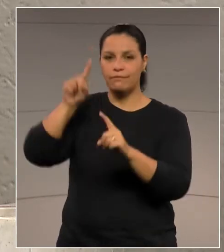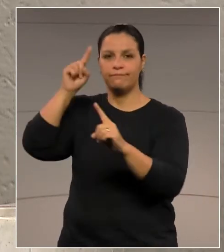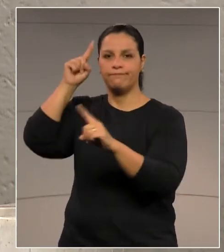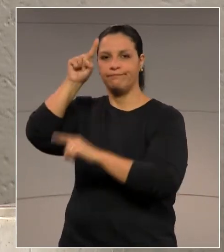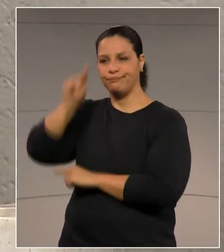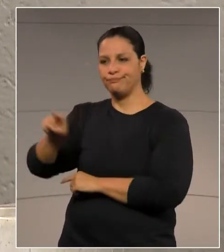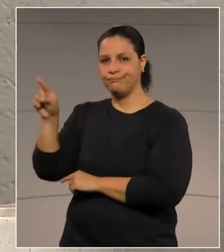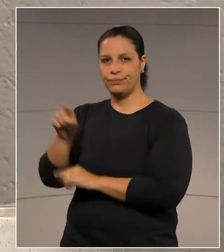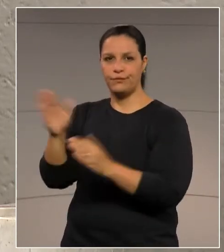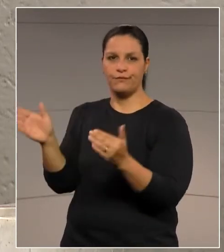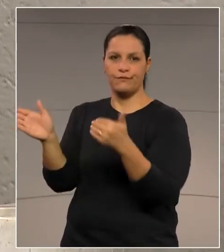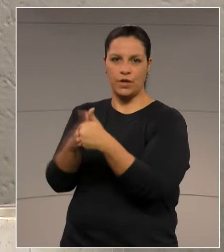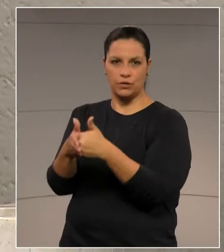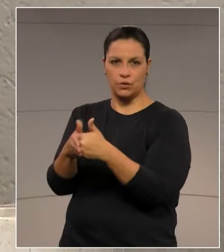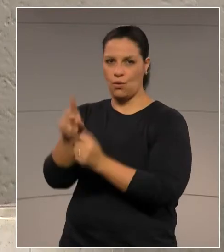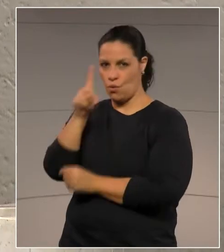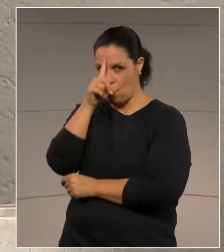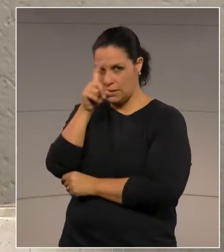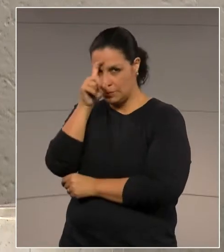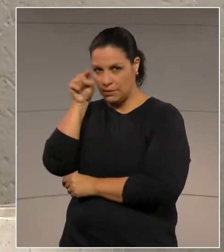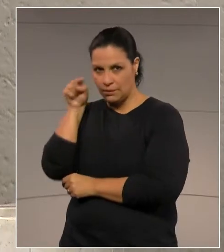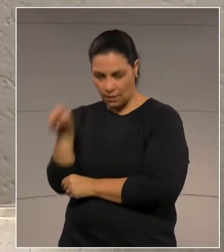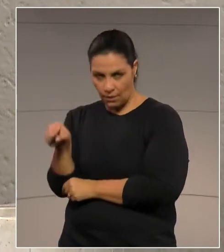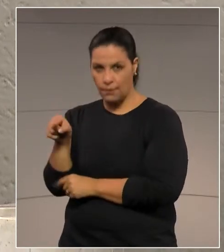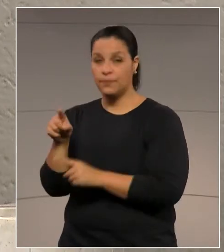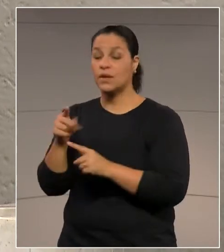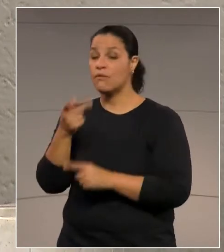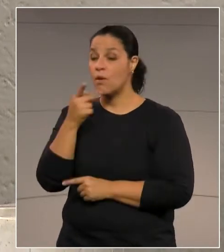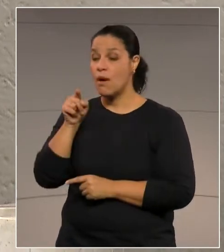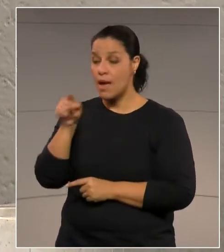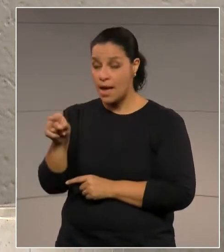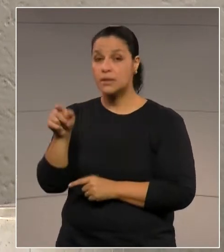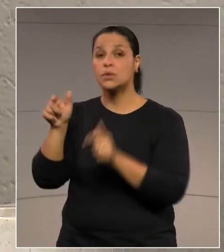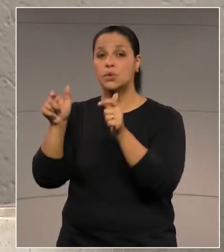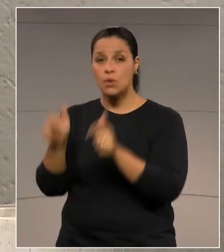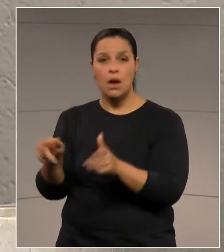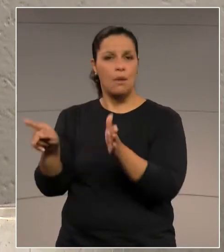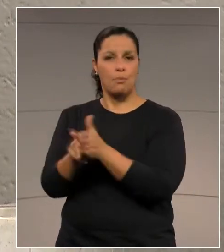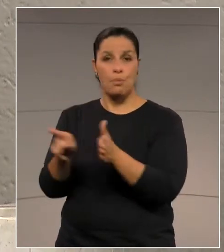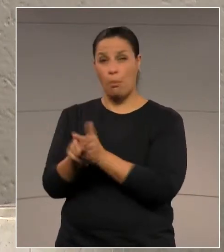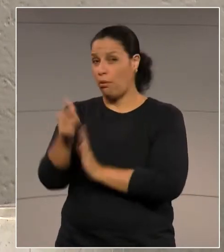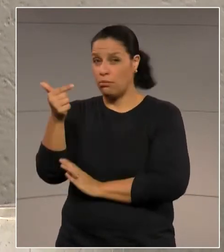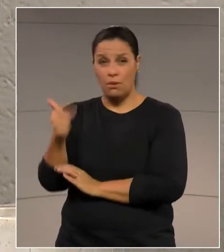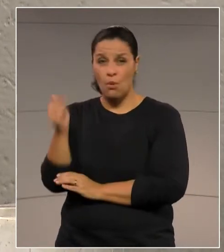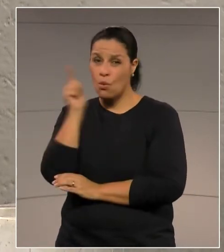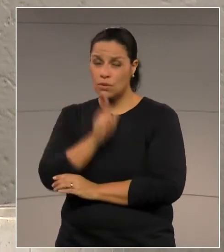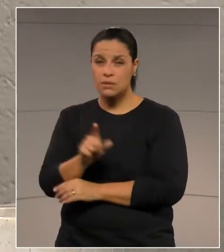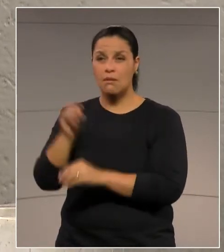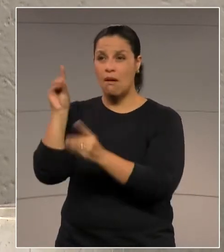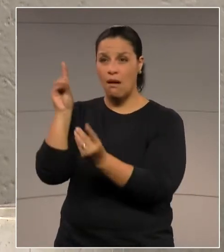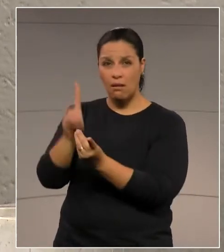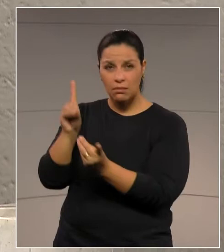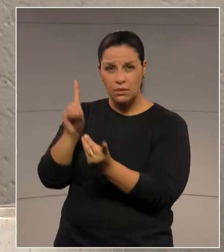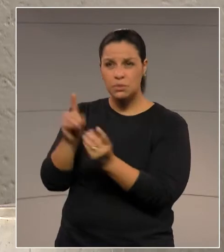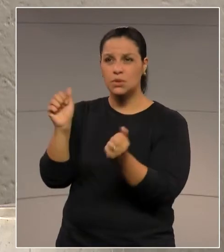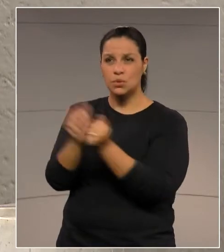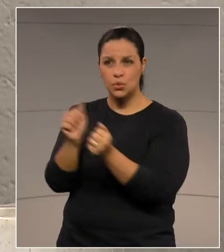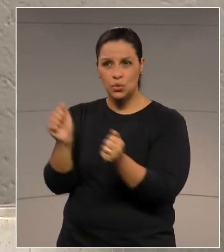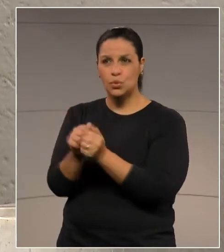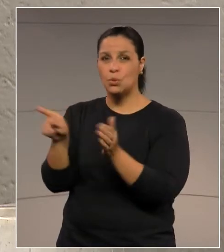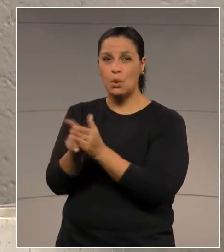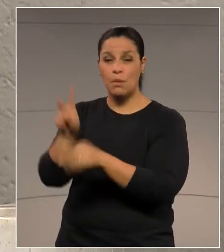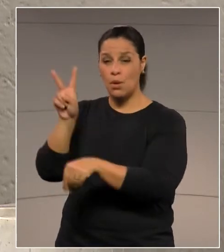dizendo que a maternidade não tinha condições de prestar nenhum tipo